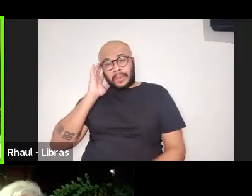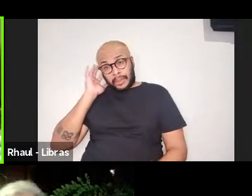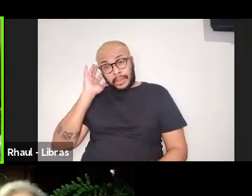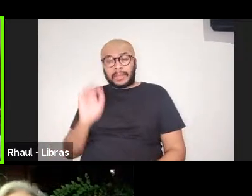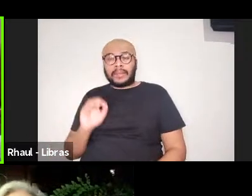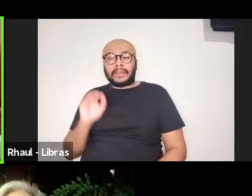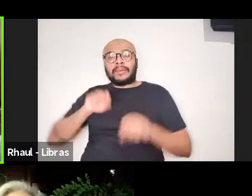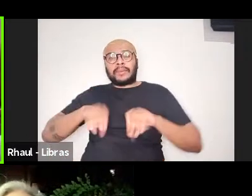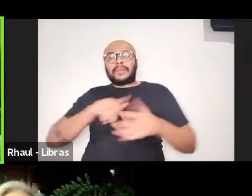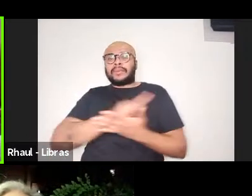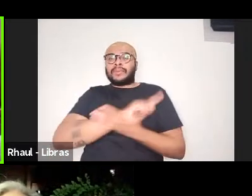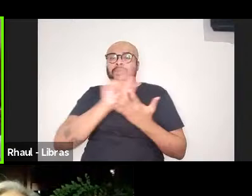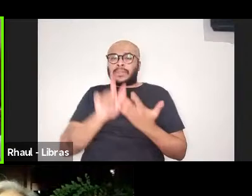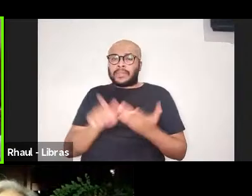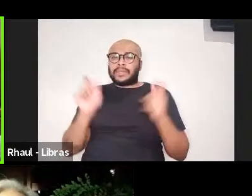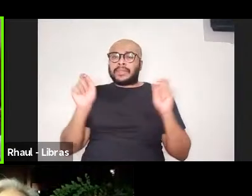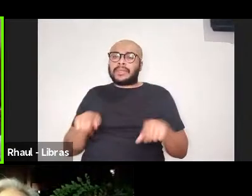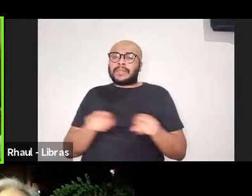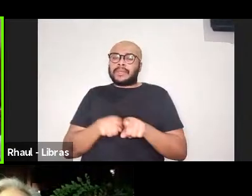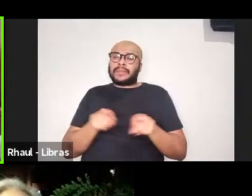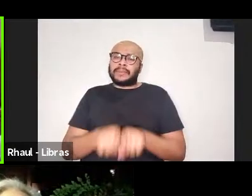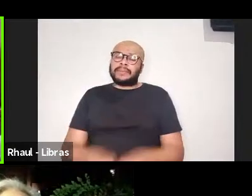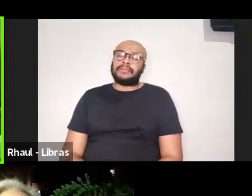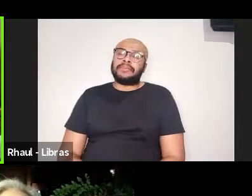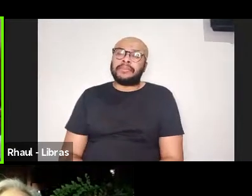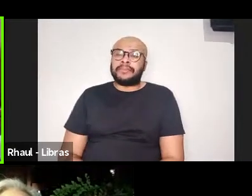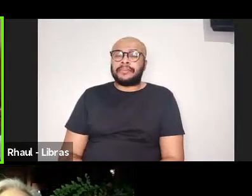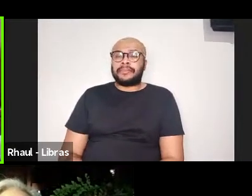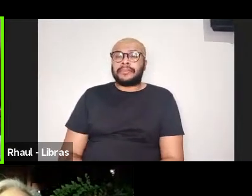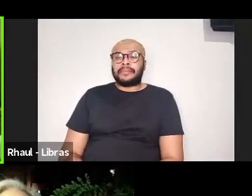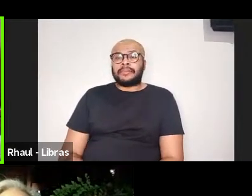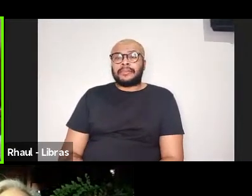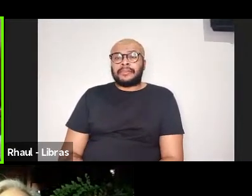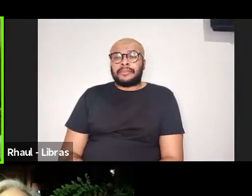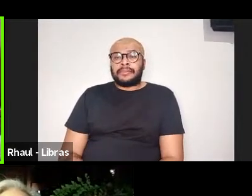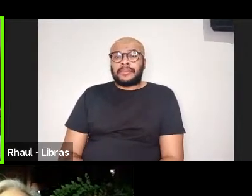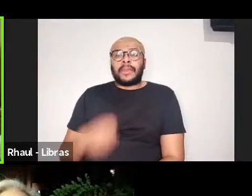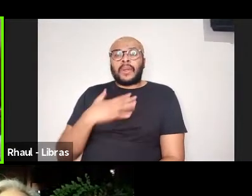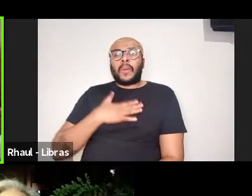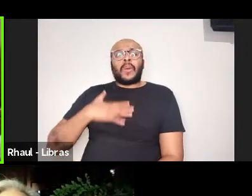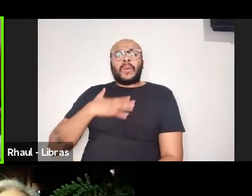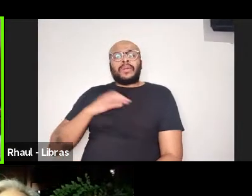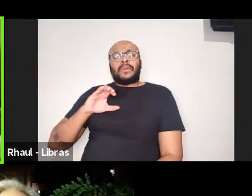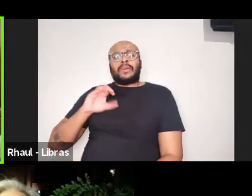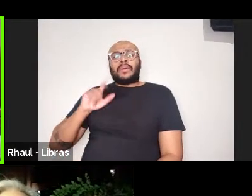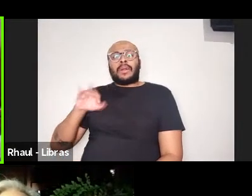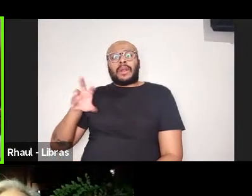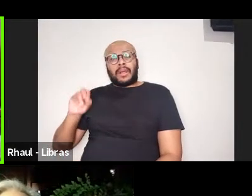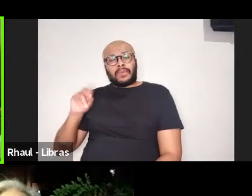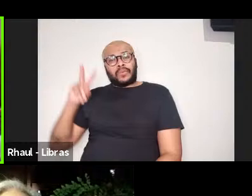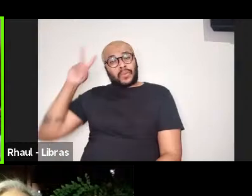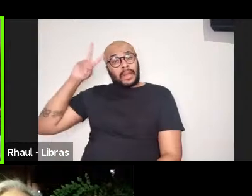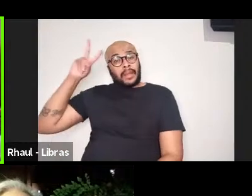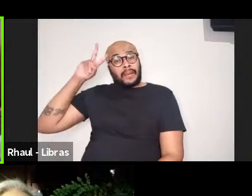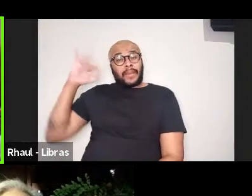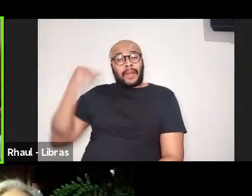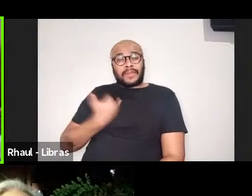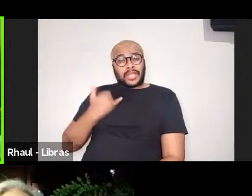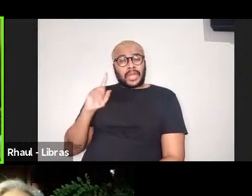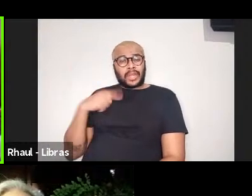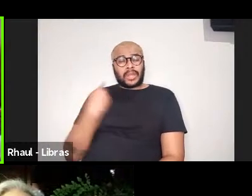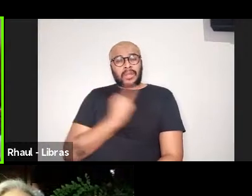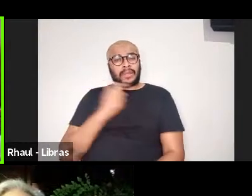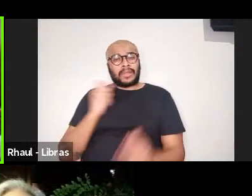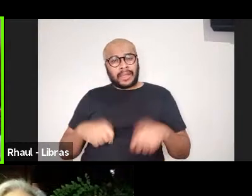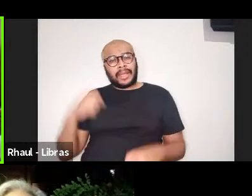gênero, no sentido mesmo de, eu gostei muito do que o Cláudio nos lembrava, inclusive essa ideia